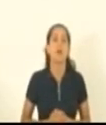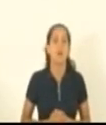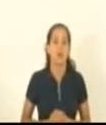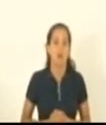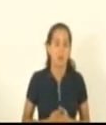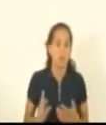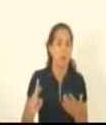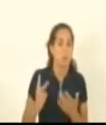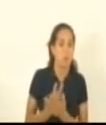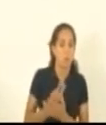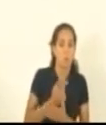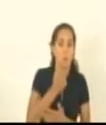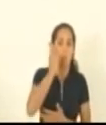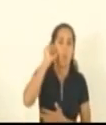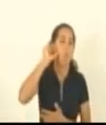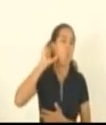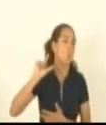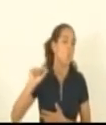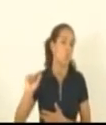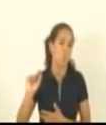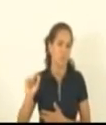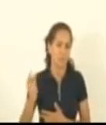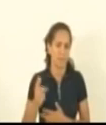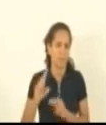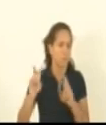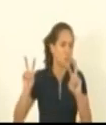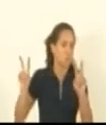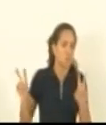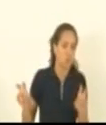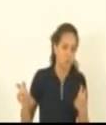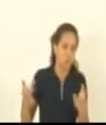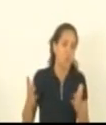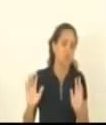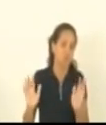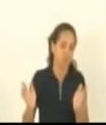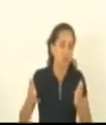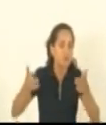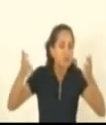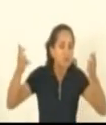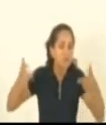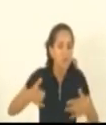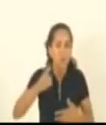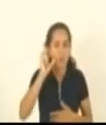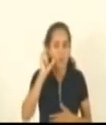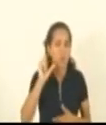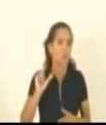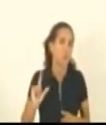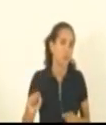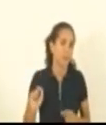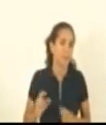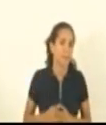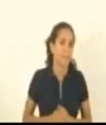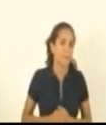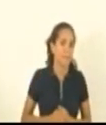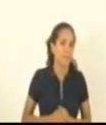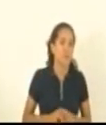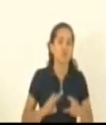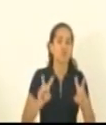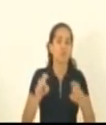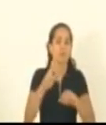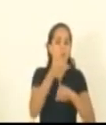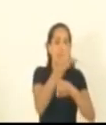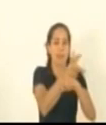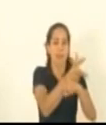repercussão ontem a questão levantada que eu tive o prazer de levantar dos das câmeras